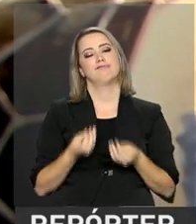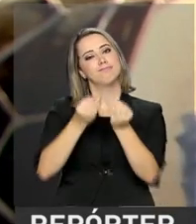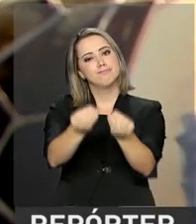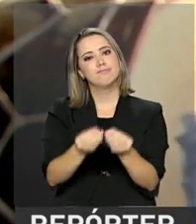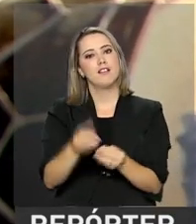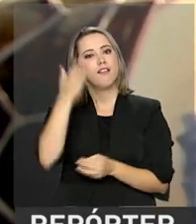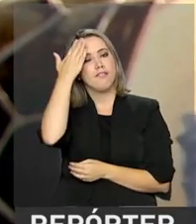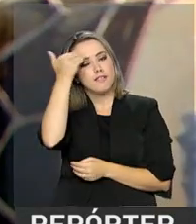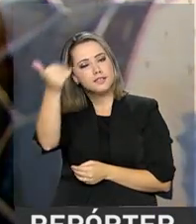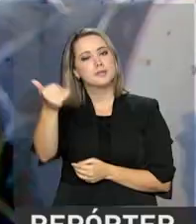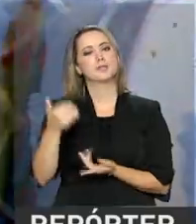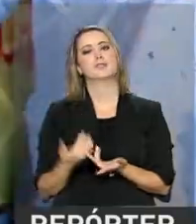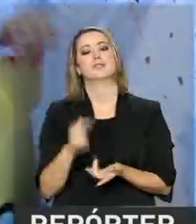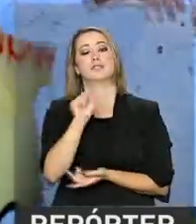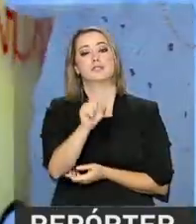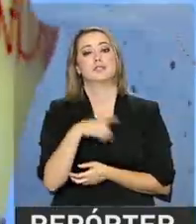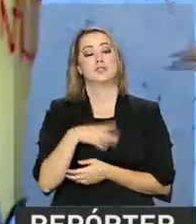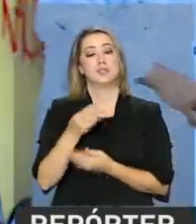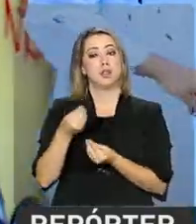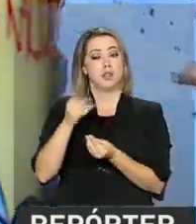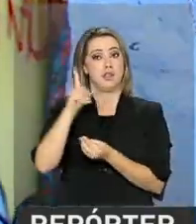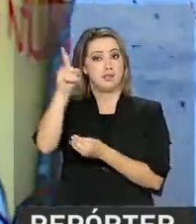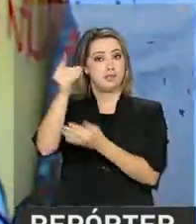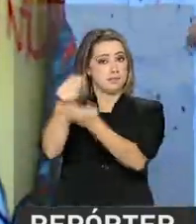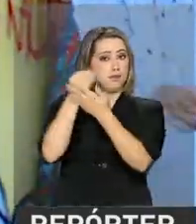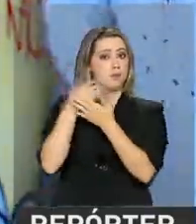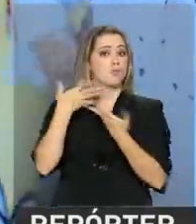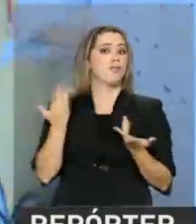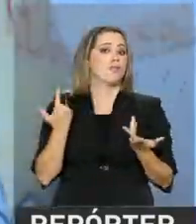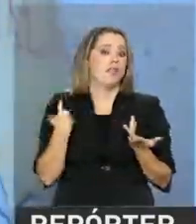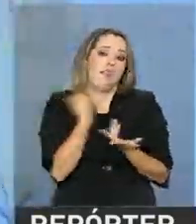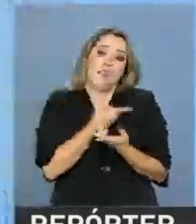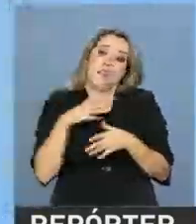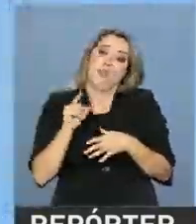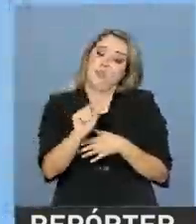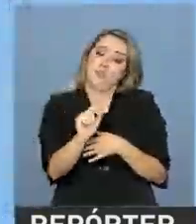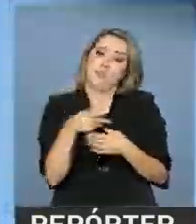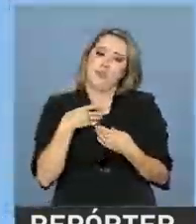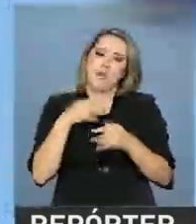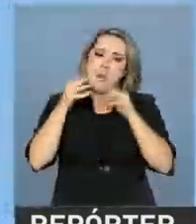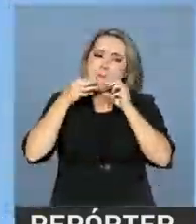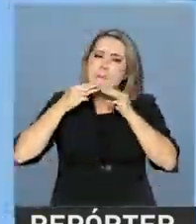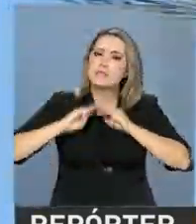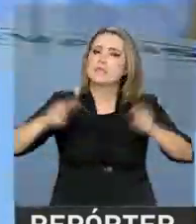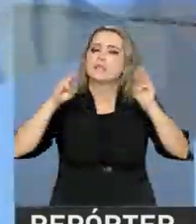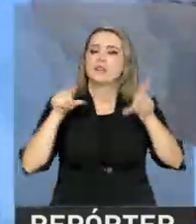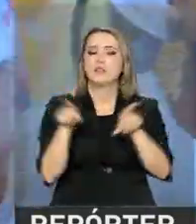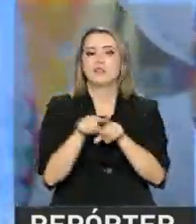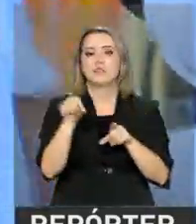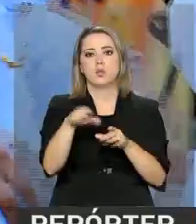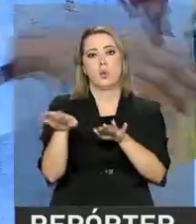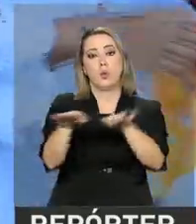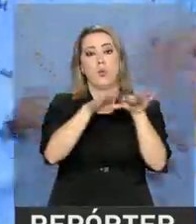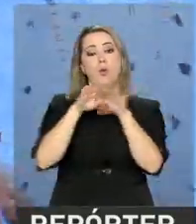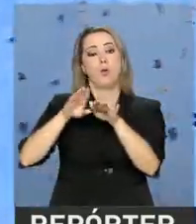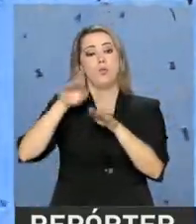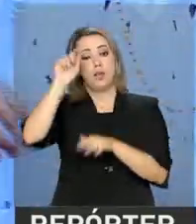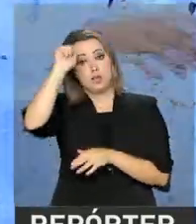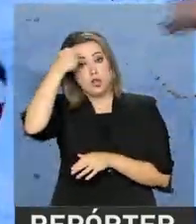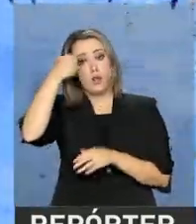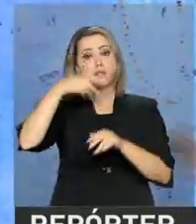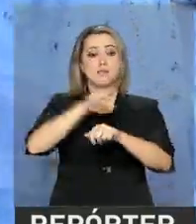sabedoria, né, que esse grande orixano a leva, mas também essa mensagem de igualdade racial,